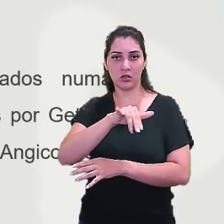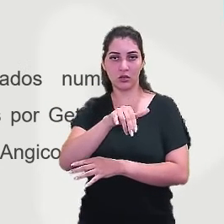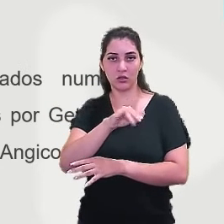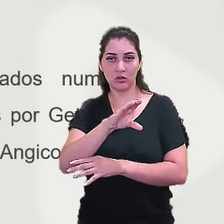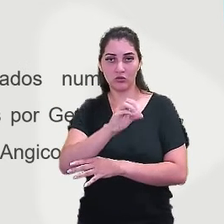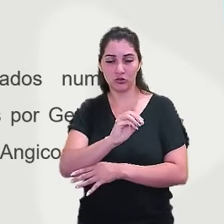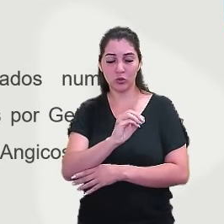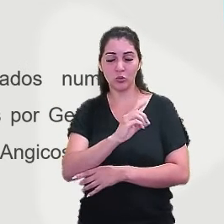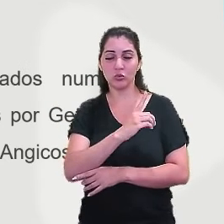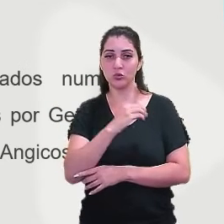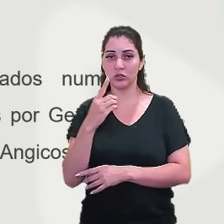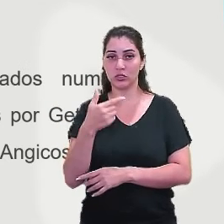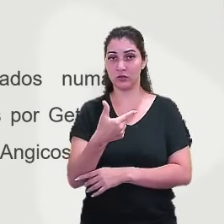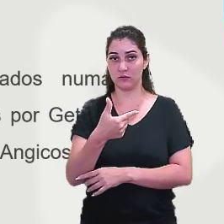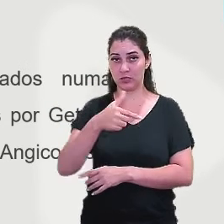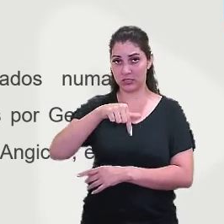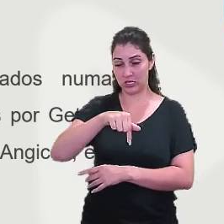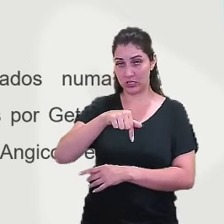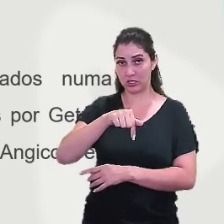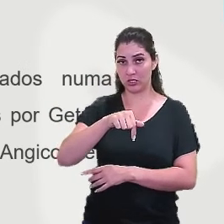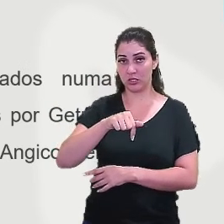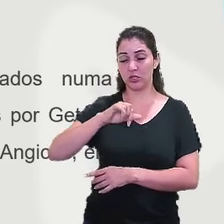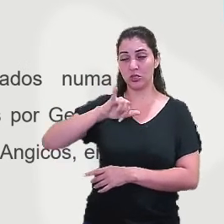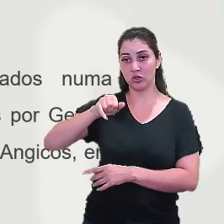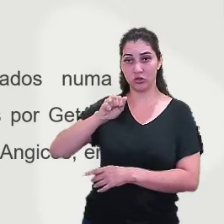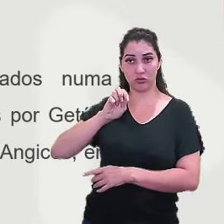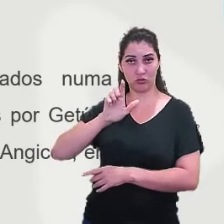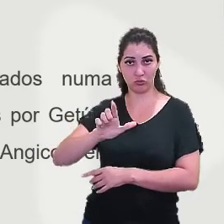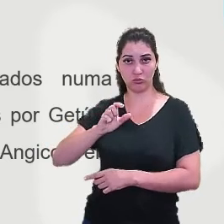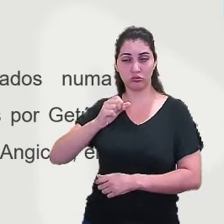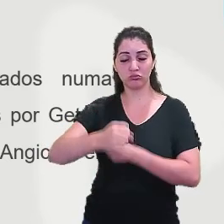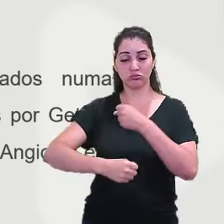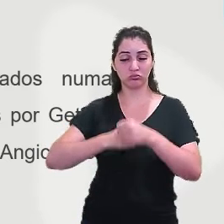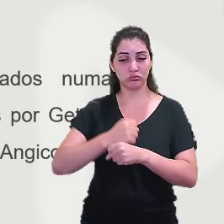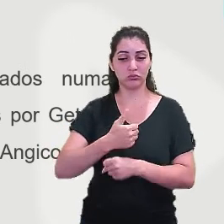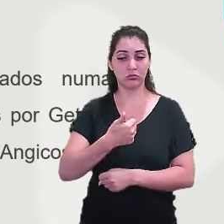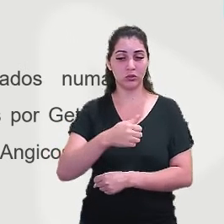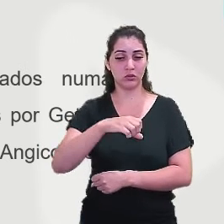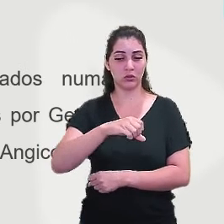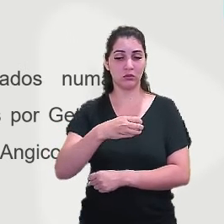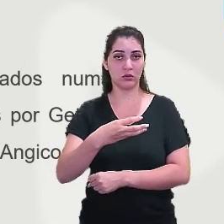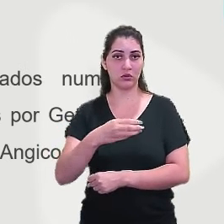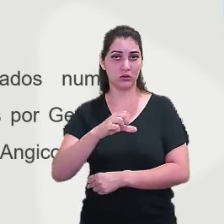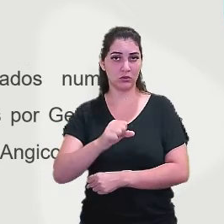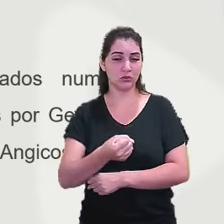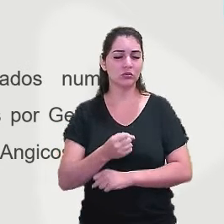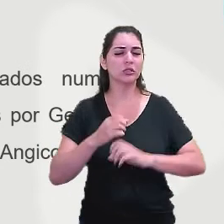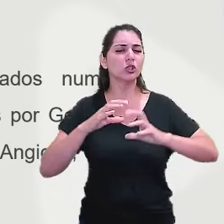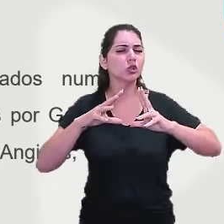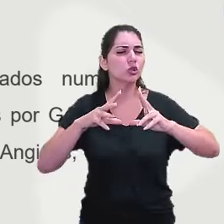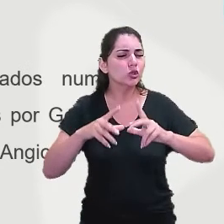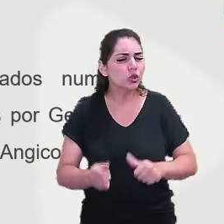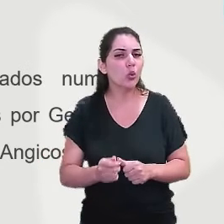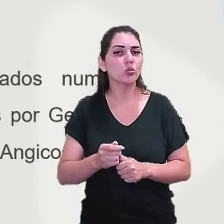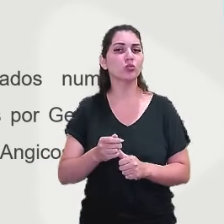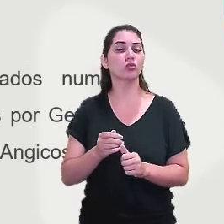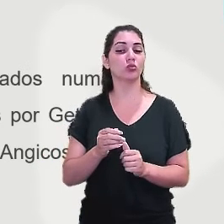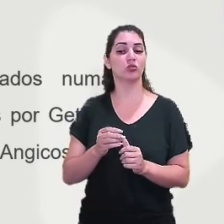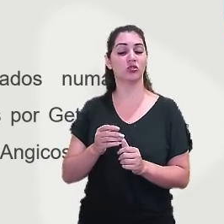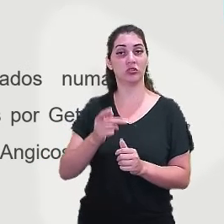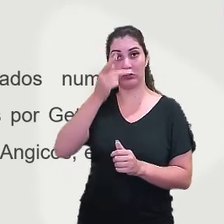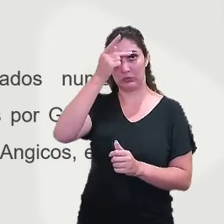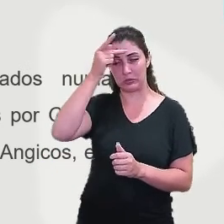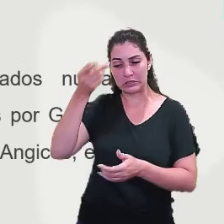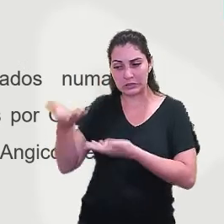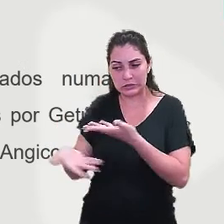dia 27 de julho de 1938. Então, todos aqueles que faziam parto do bando